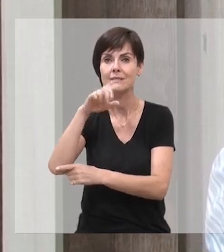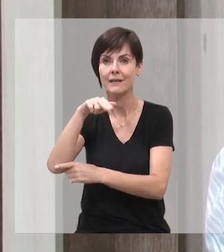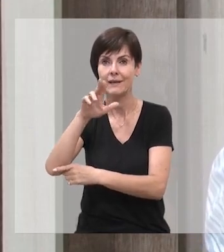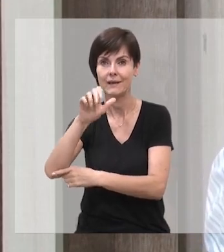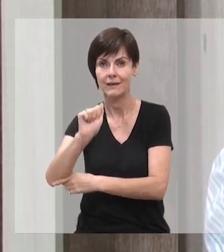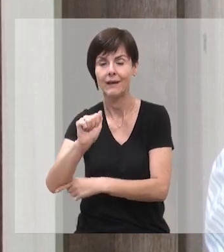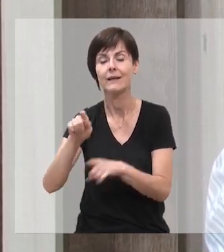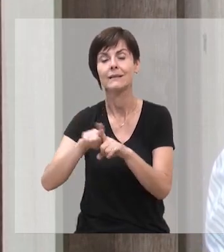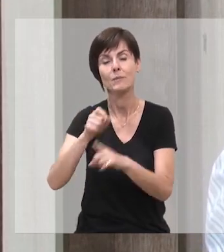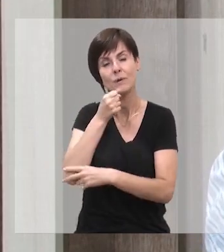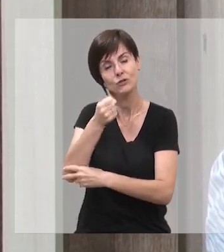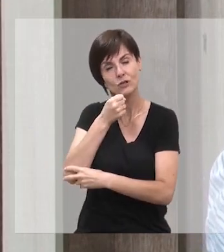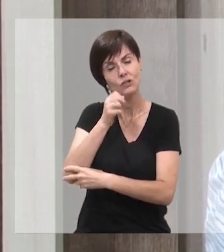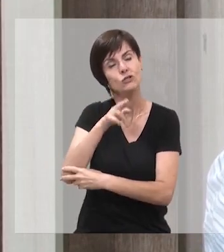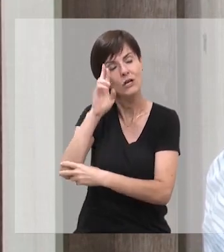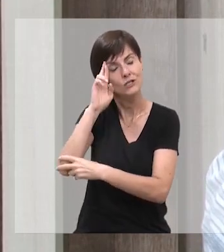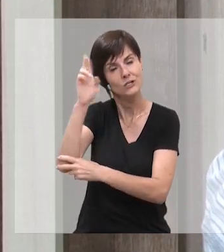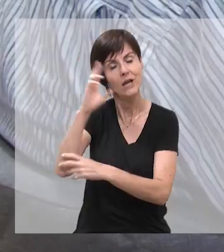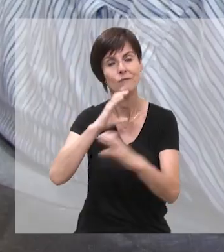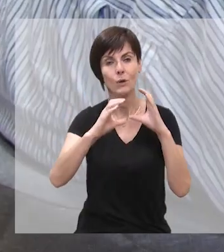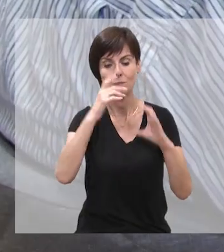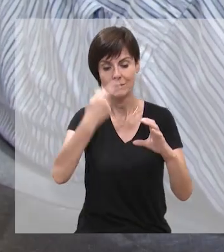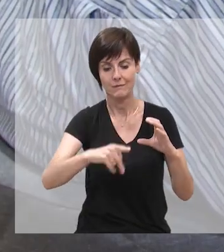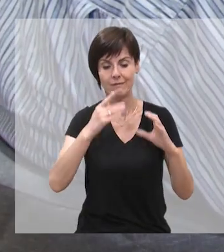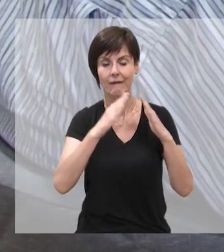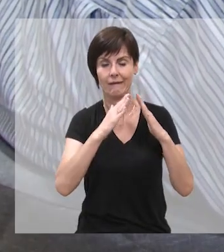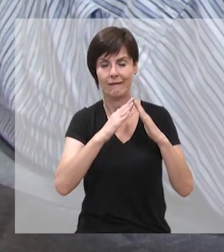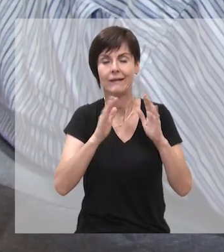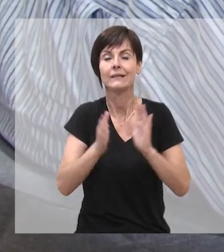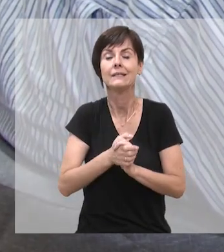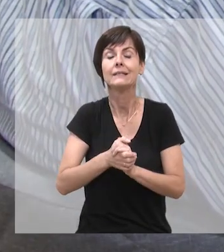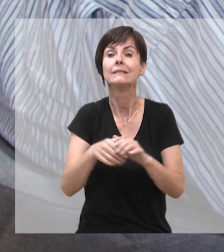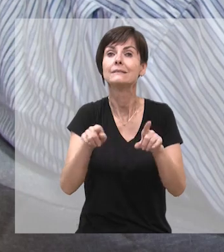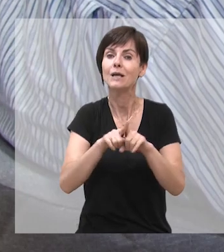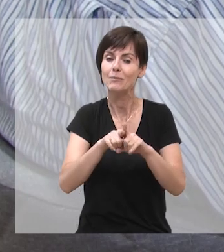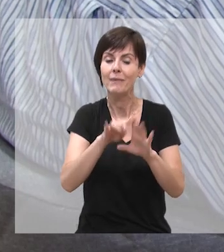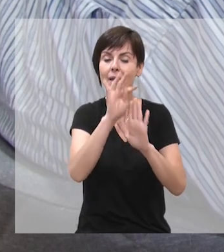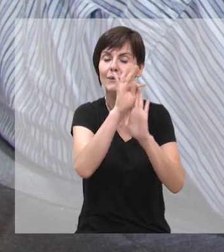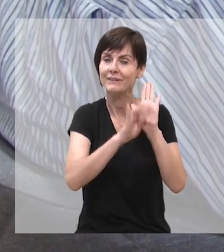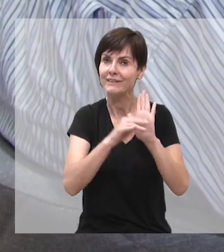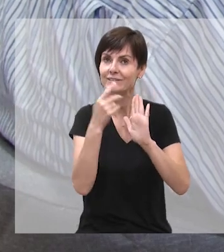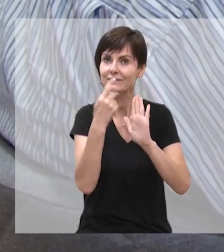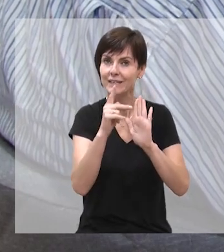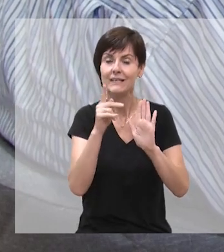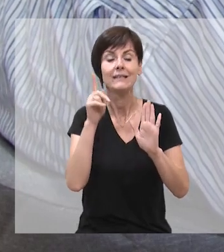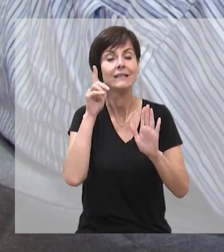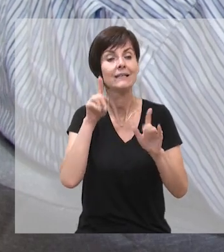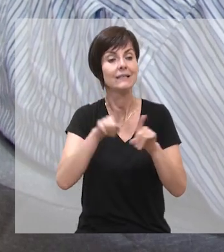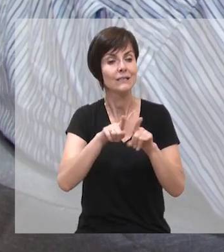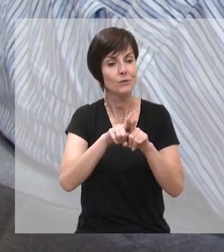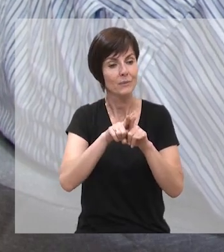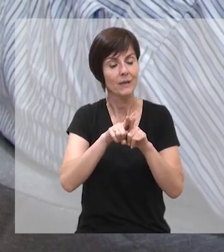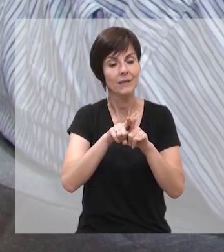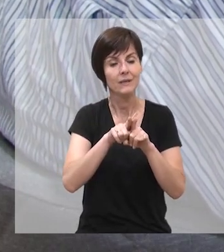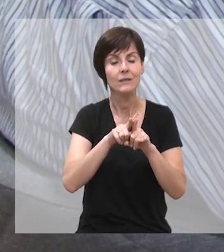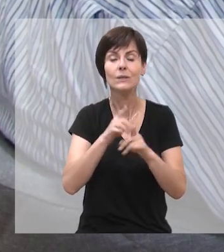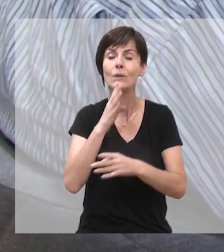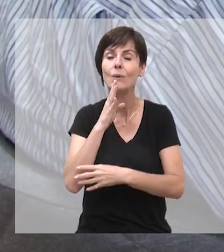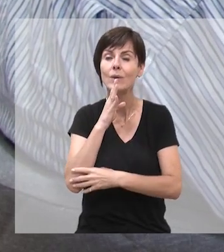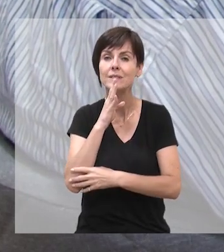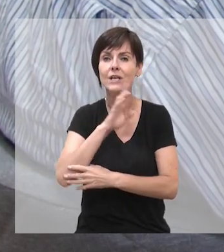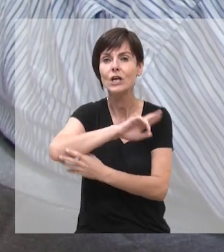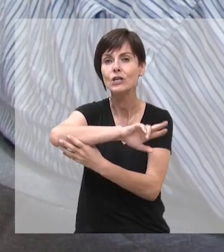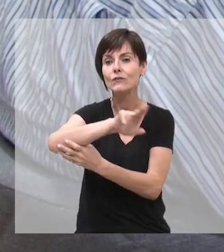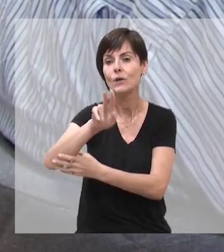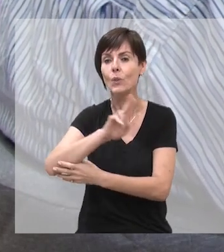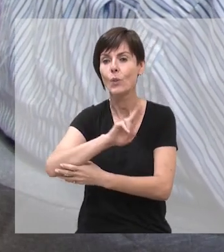chefe de comunicação aqui da casa também. Temos um texto dele aqui, então também é uma forma de passearmos por esses grandes